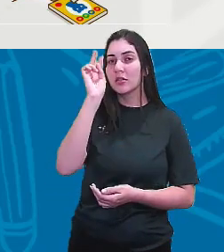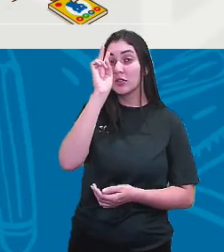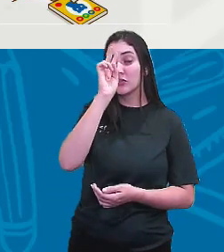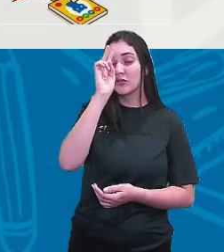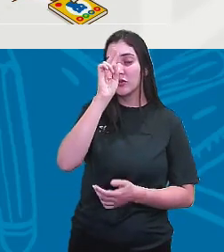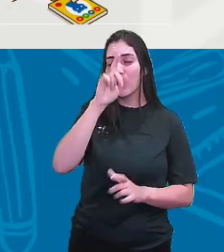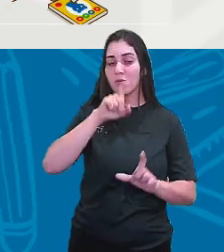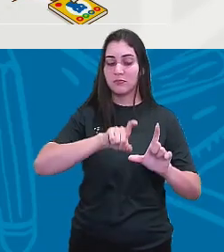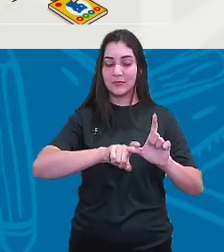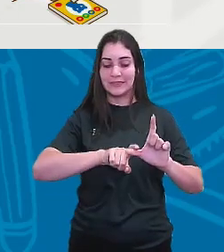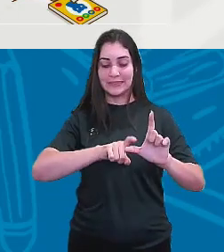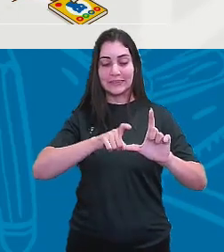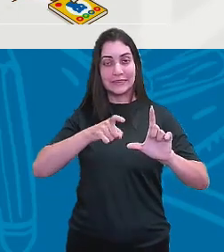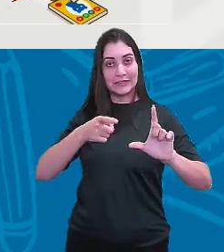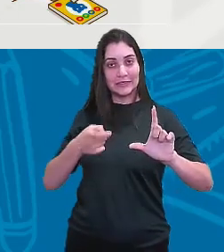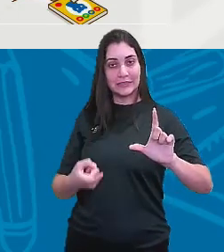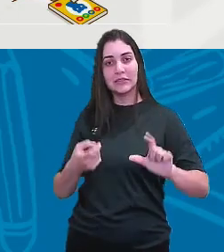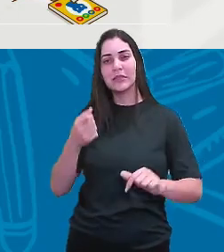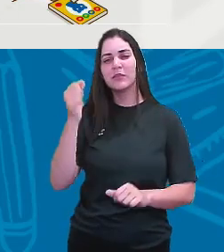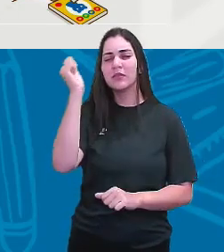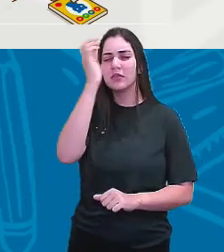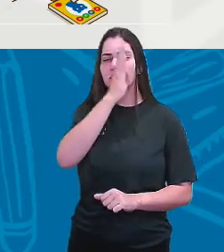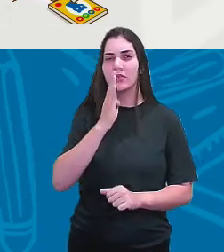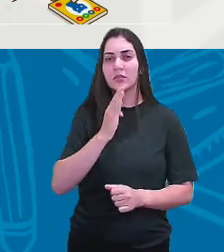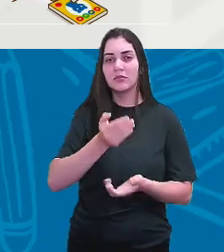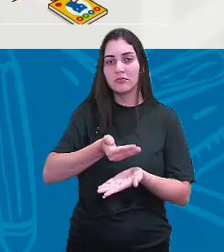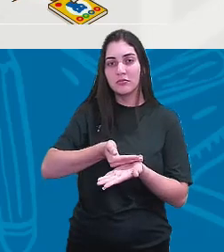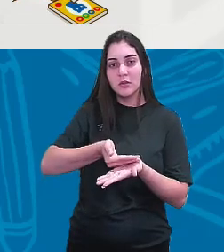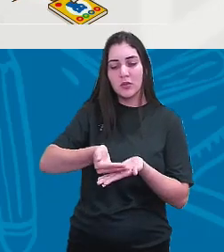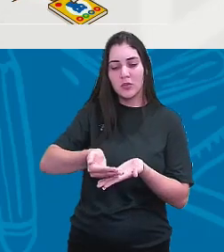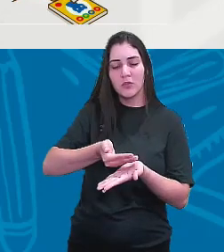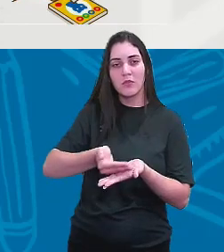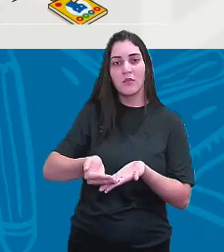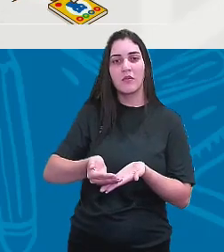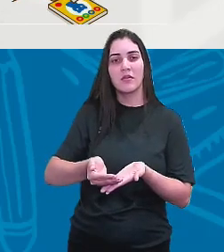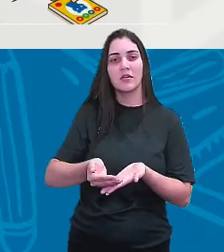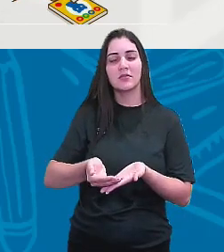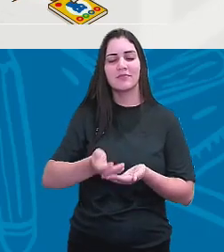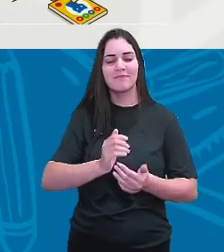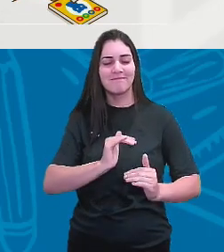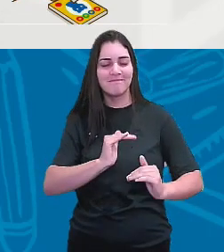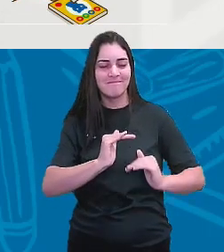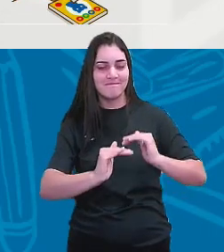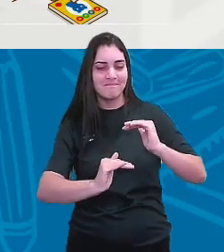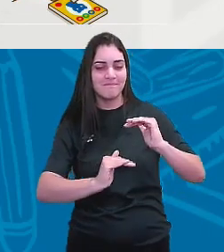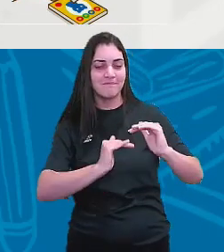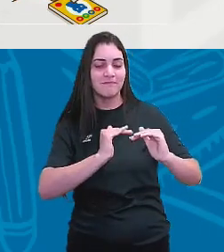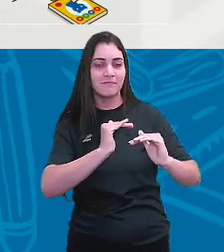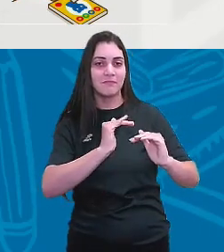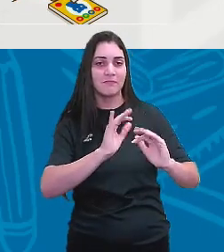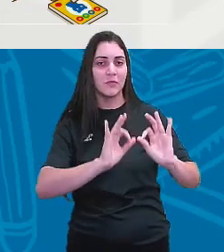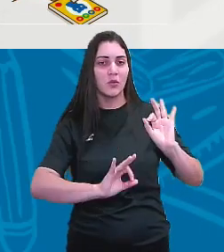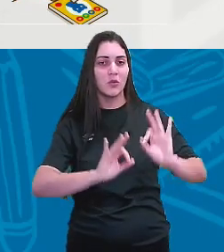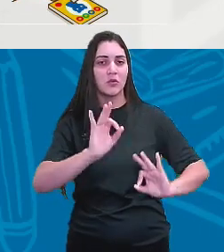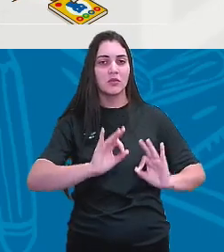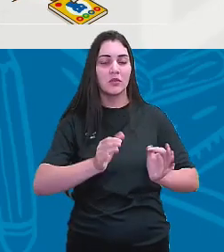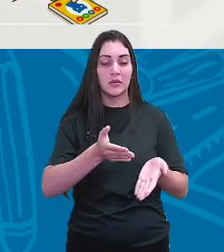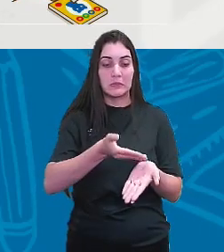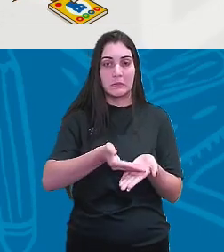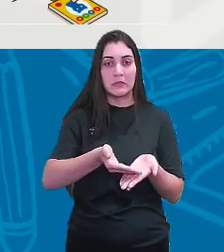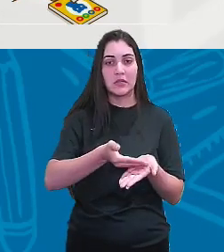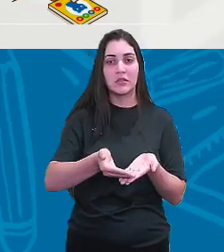independência do Brasil, ela começa a ser construída a partir de